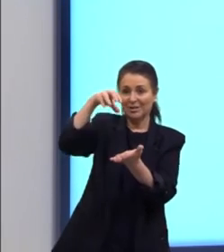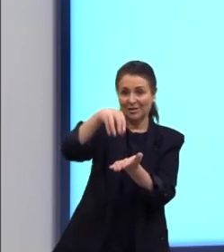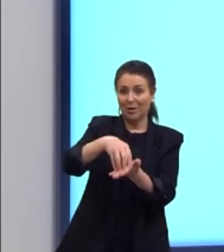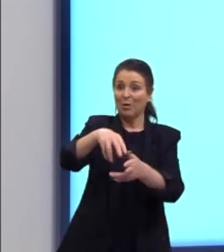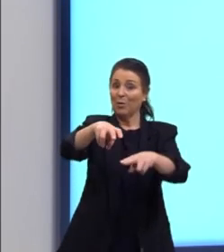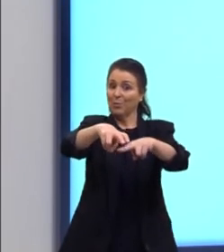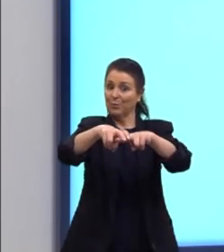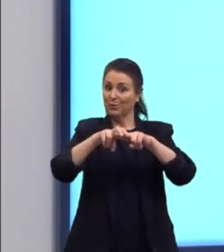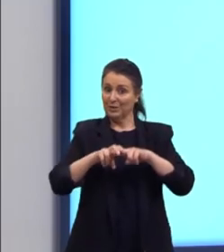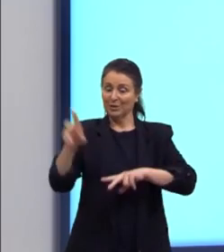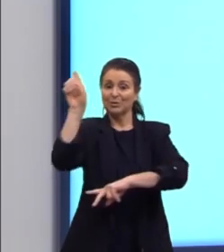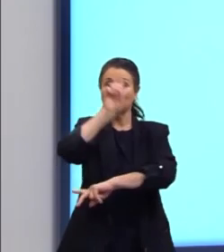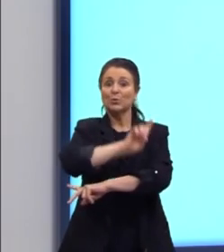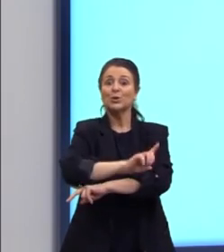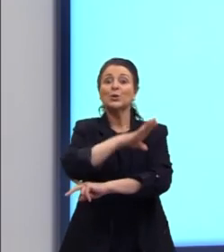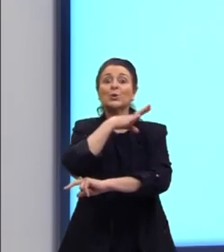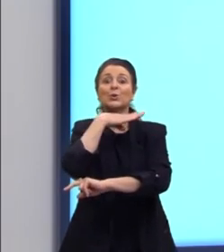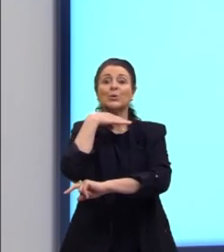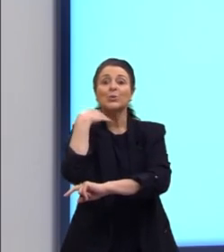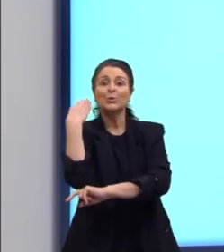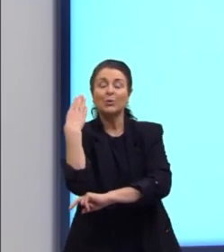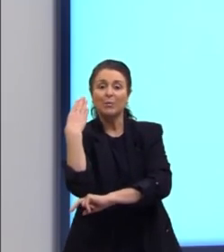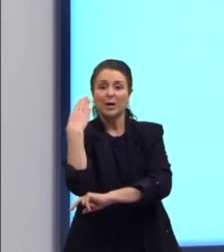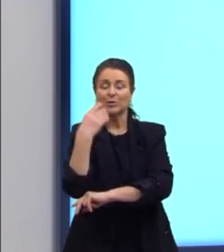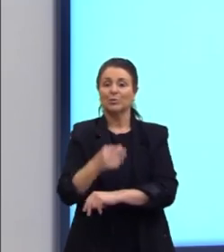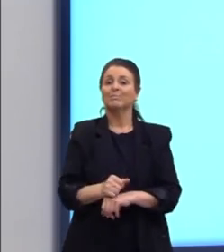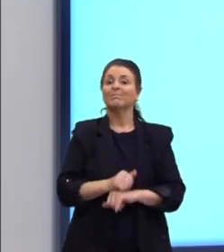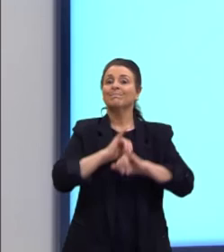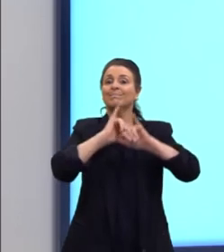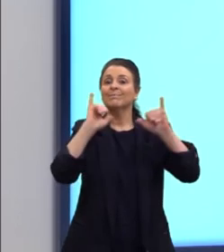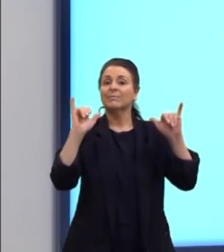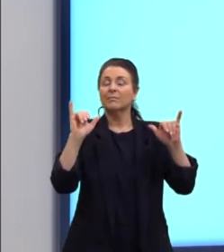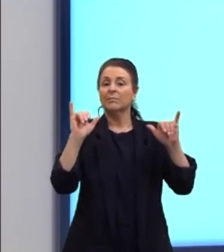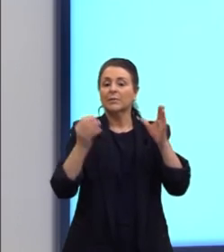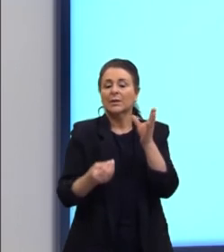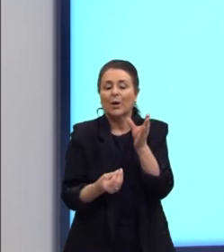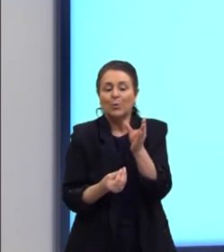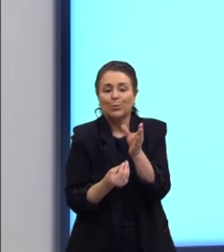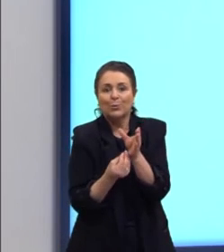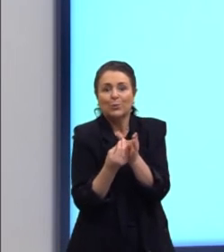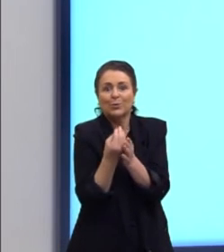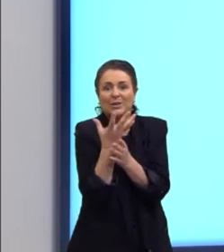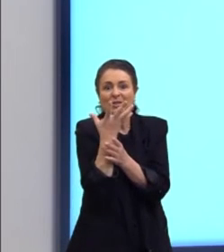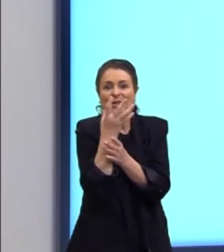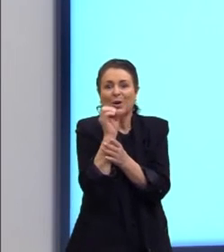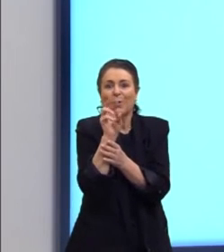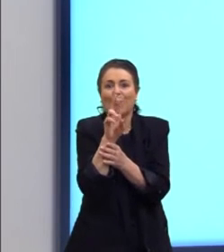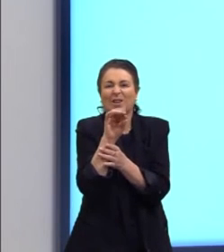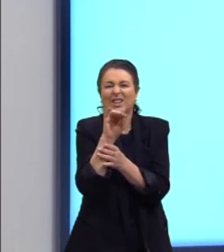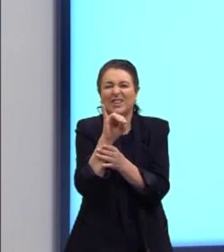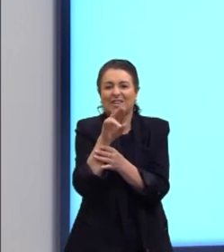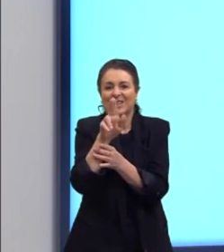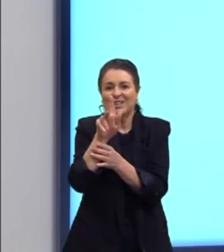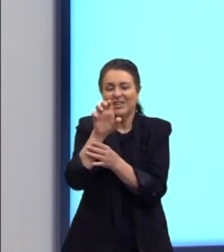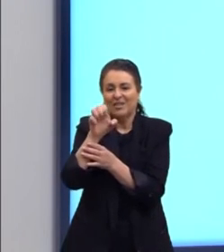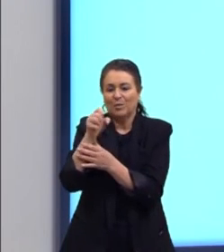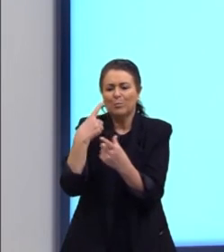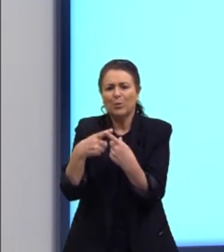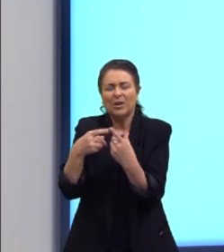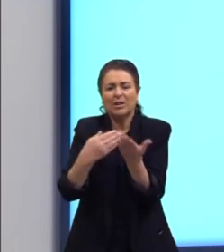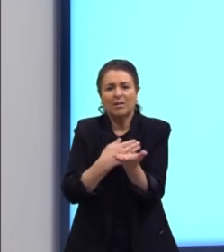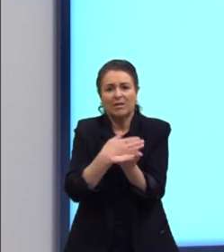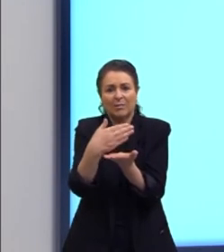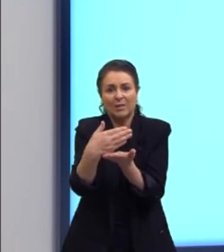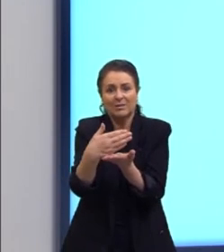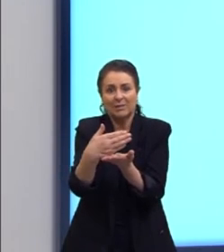forma, o Dia dos Mortos vai tratar de origem. Qual é a origem dessa festa? A origem se dá